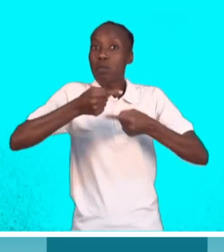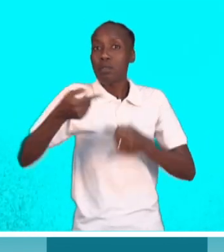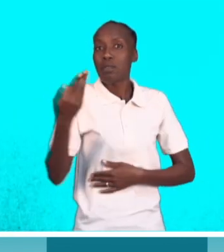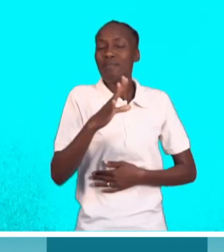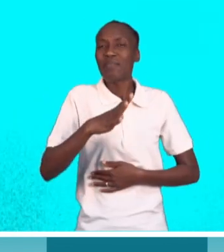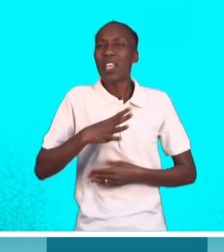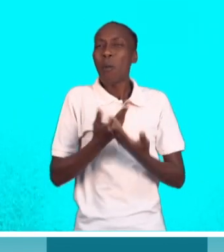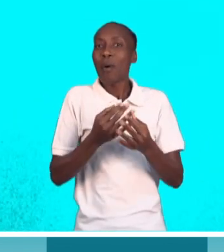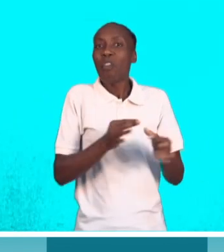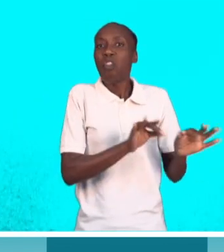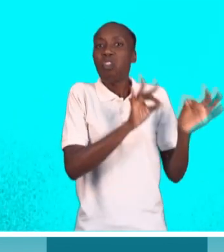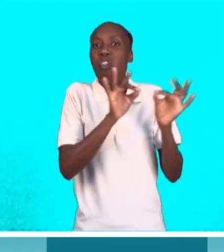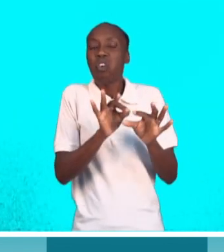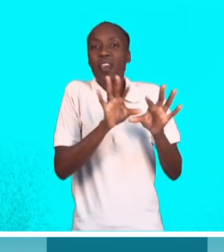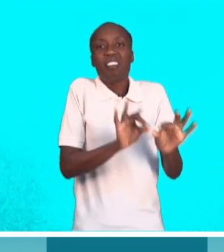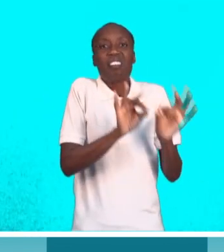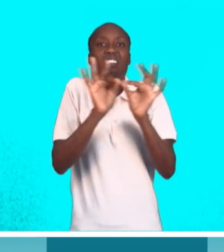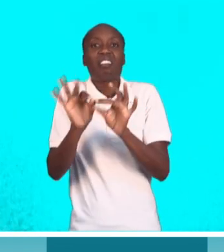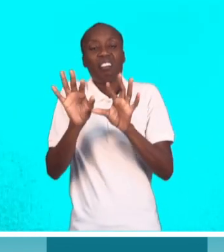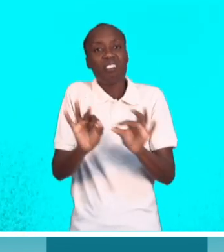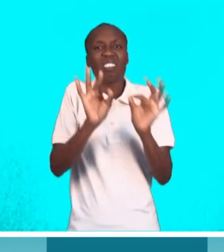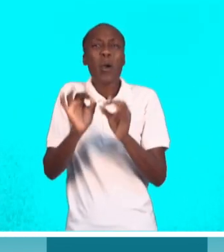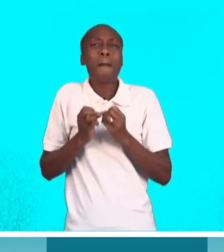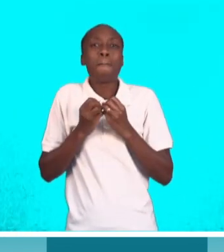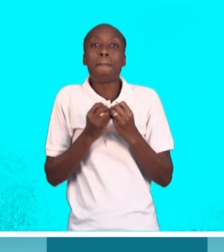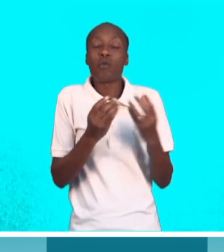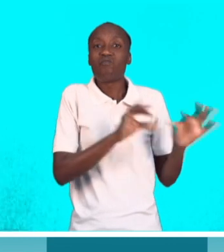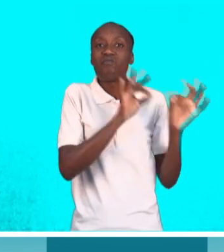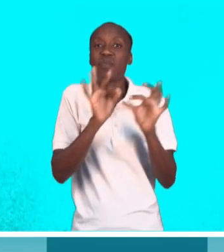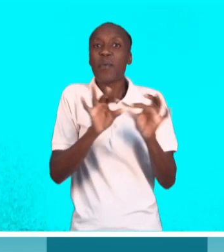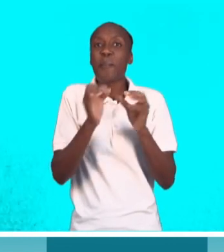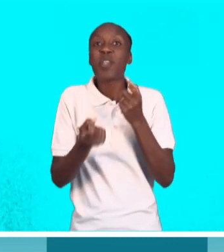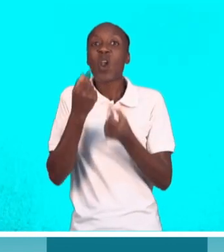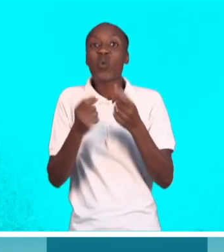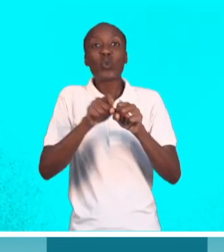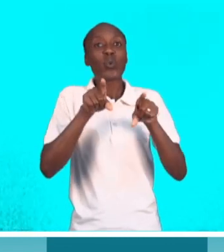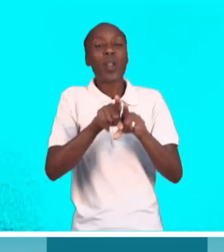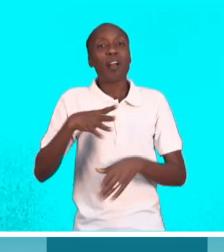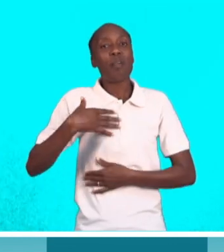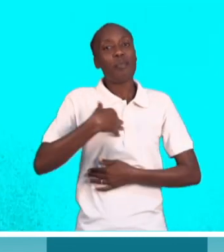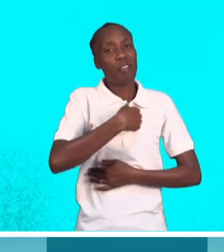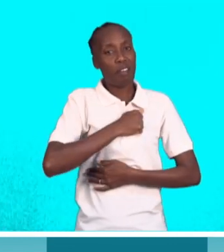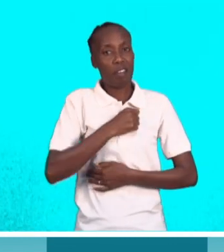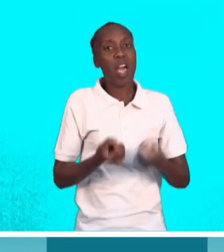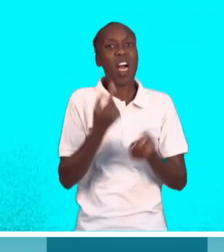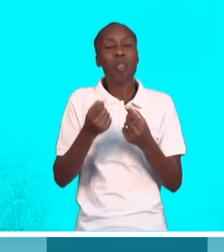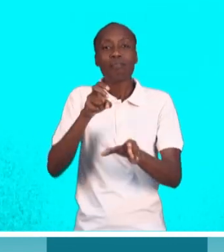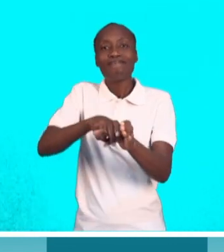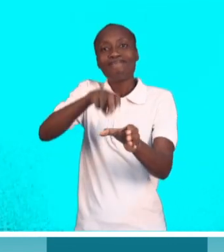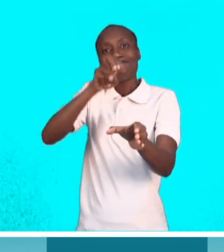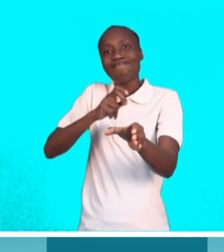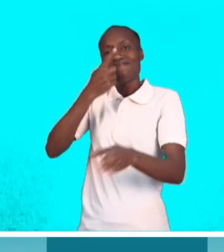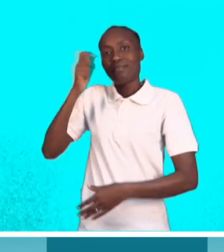houve muitos adiamentos. Houve muitos adiamentos. Alguns colegas morreram, outros